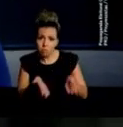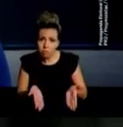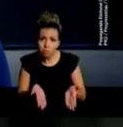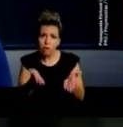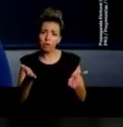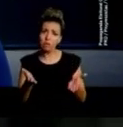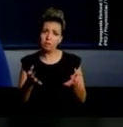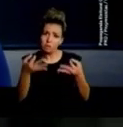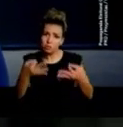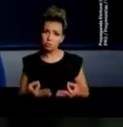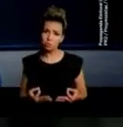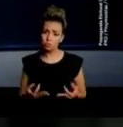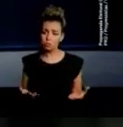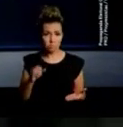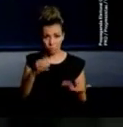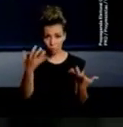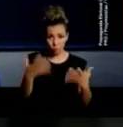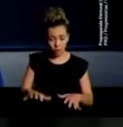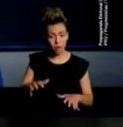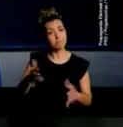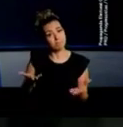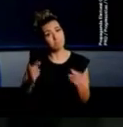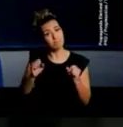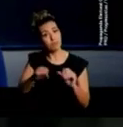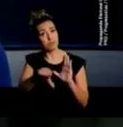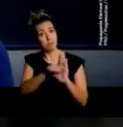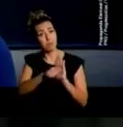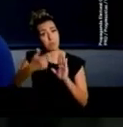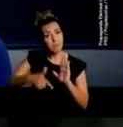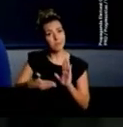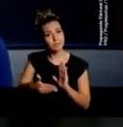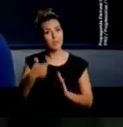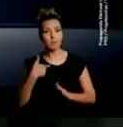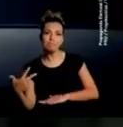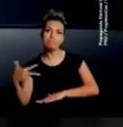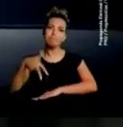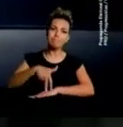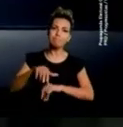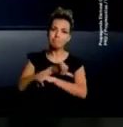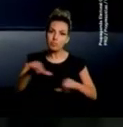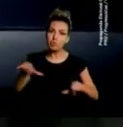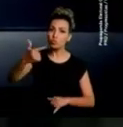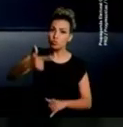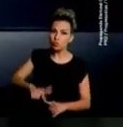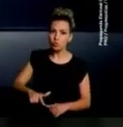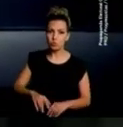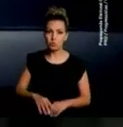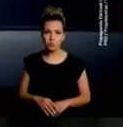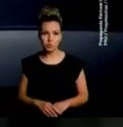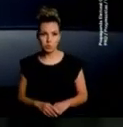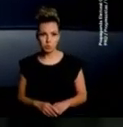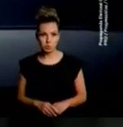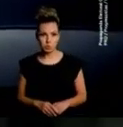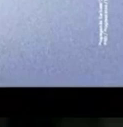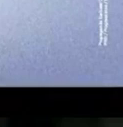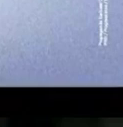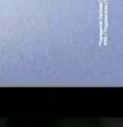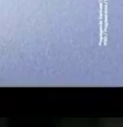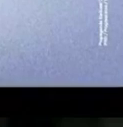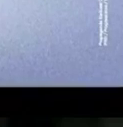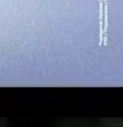Faça uma campanha limpa. Se não, vem mais condenação por aí. E eu vou aparecer aqui de novo.